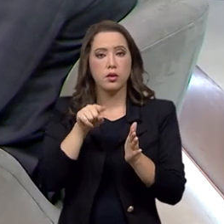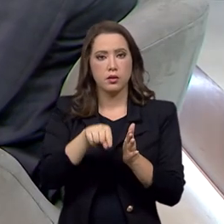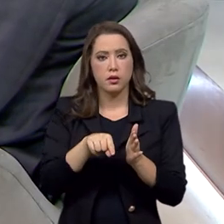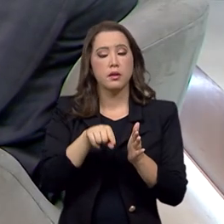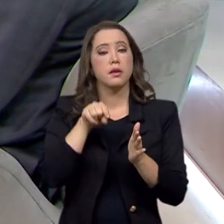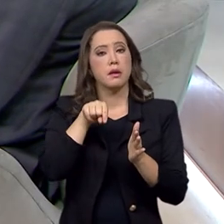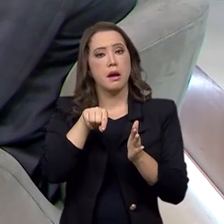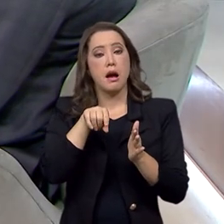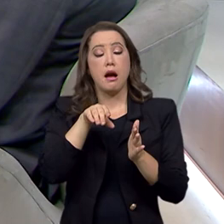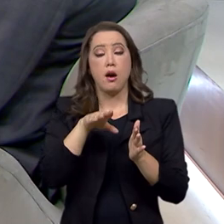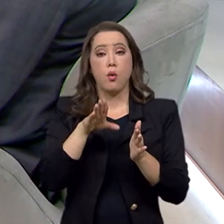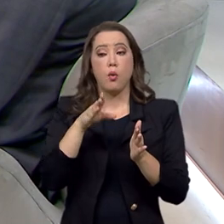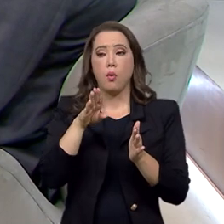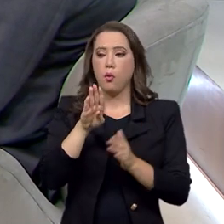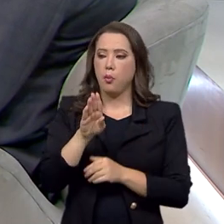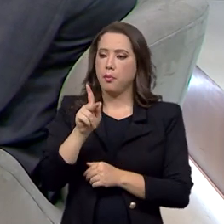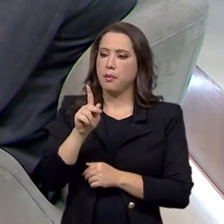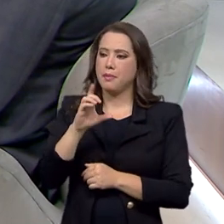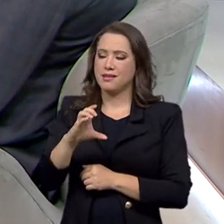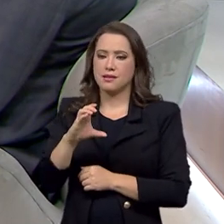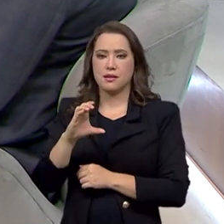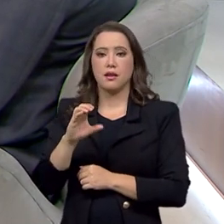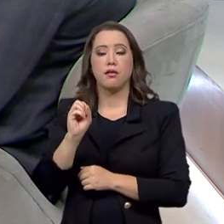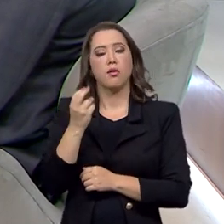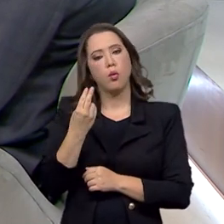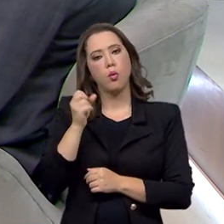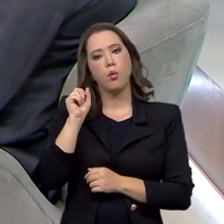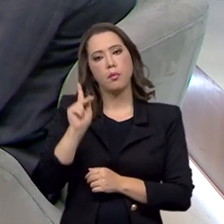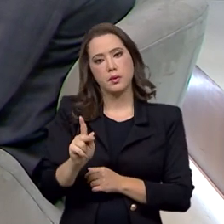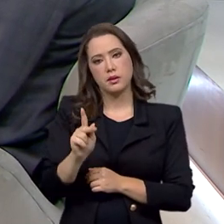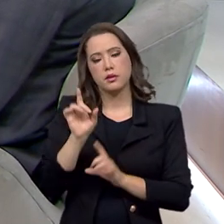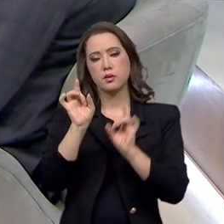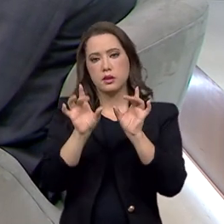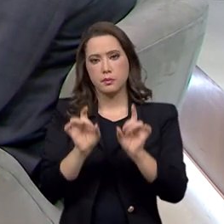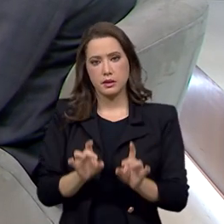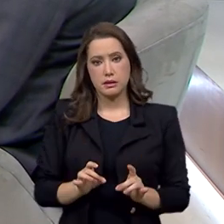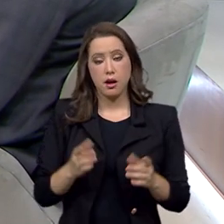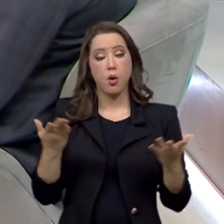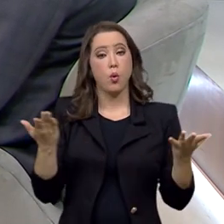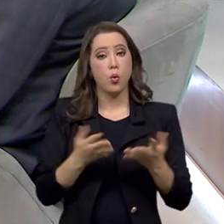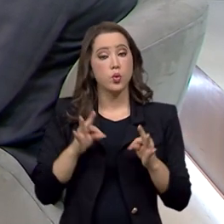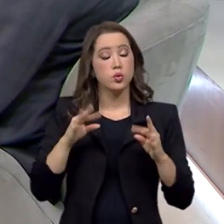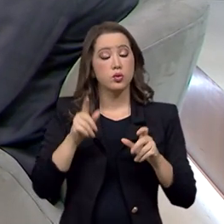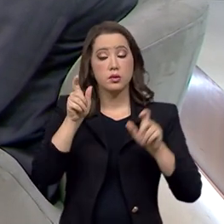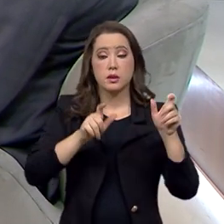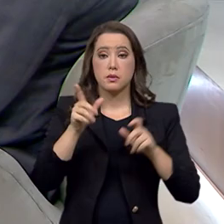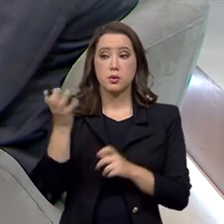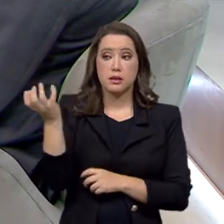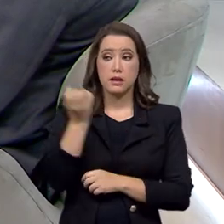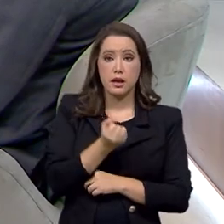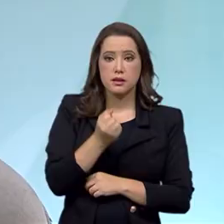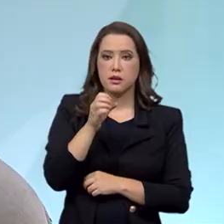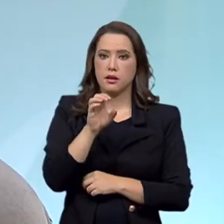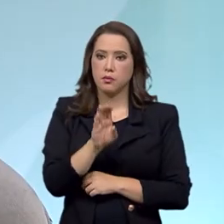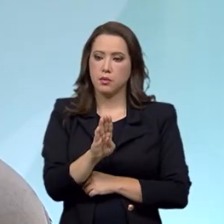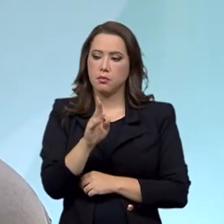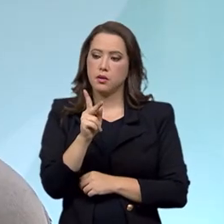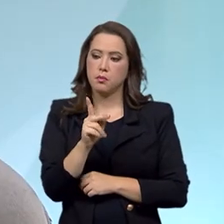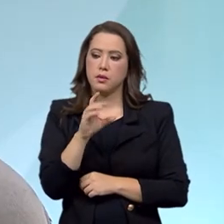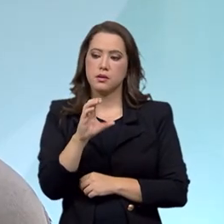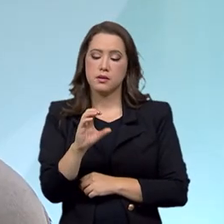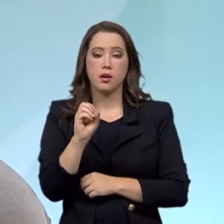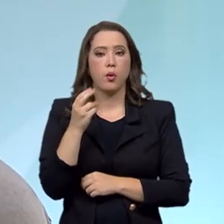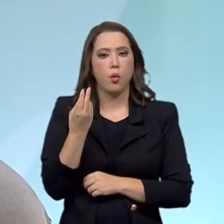prestação continuada e da aposentadoria especial. Todas as pessoas que hoje estão no benefício de prestação continuada e na